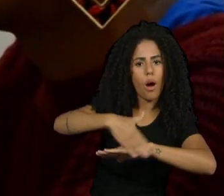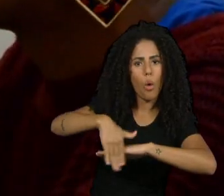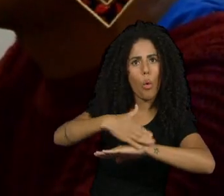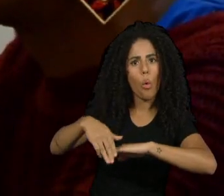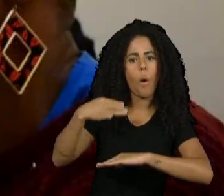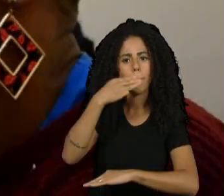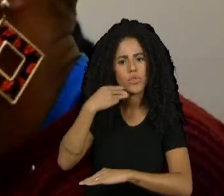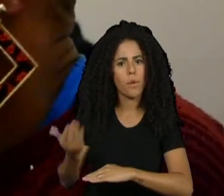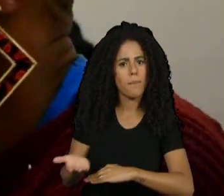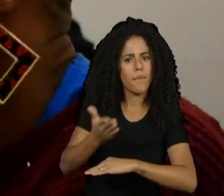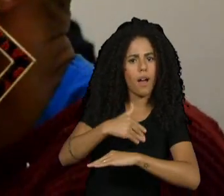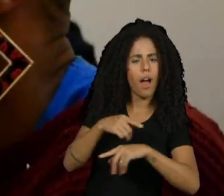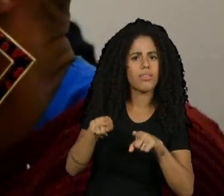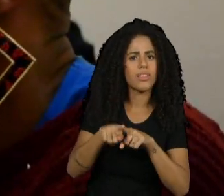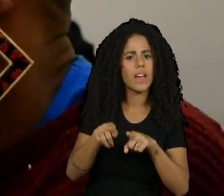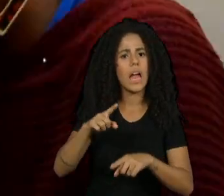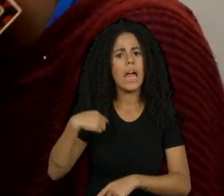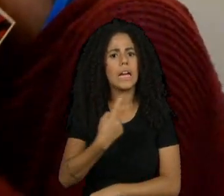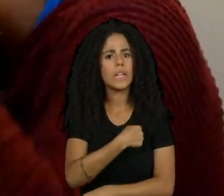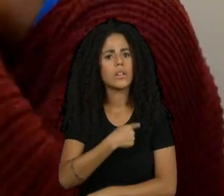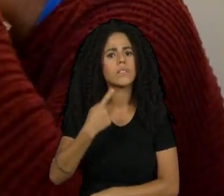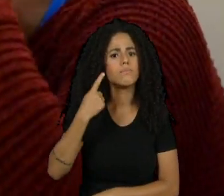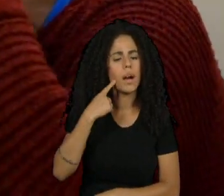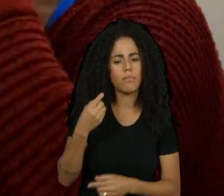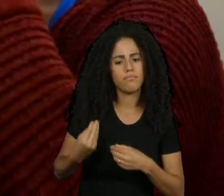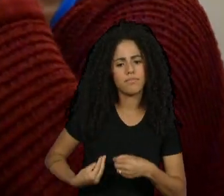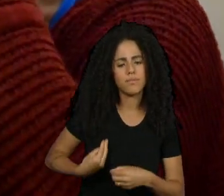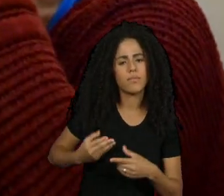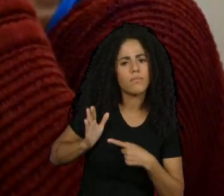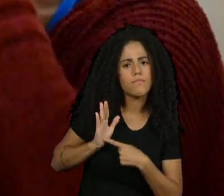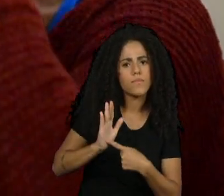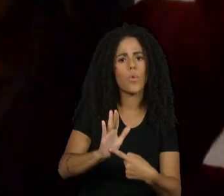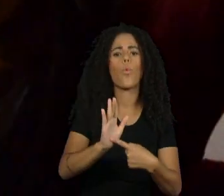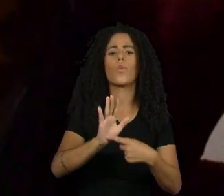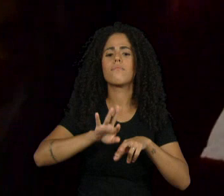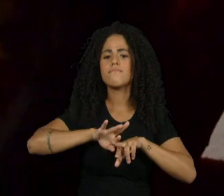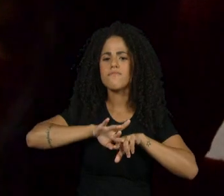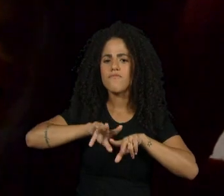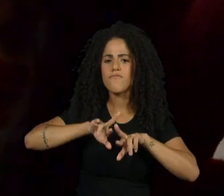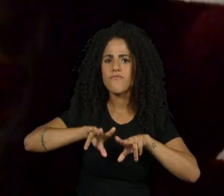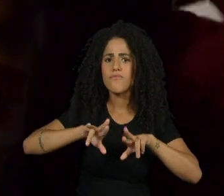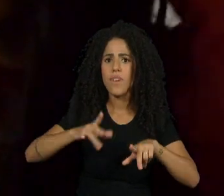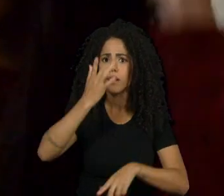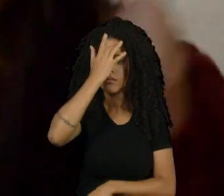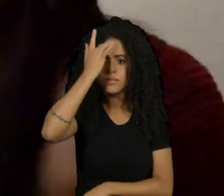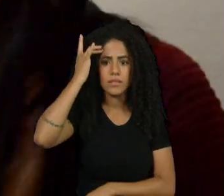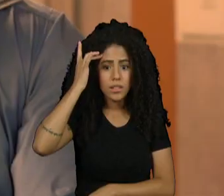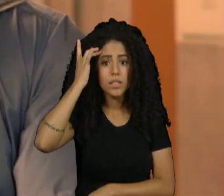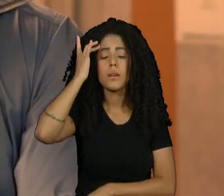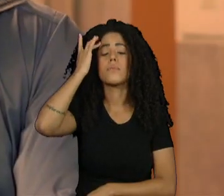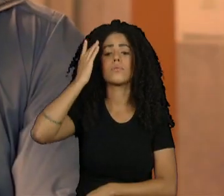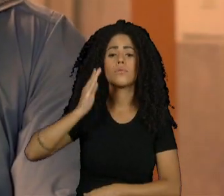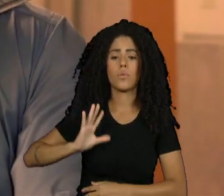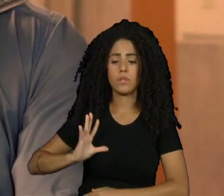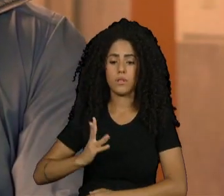como a gente narra em muitas histórias de pessoas trans, a negação à família, o não acesso à educação,